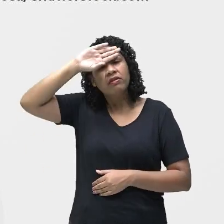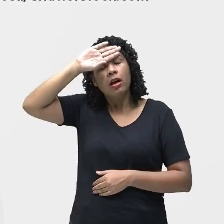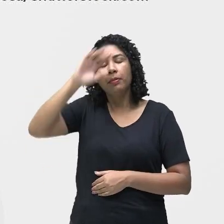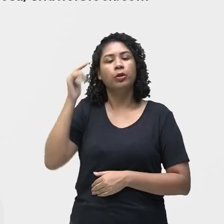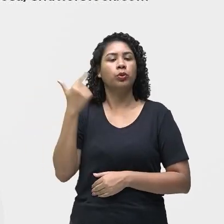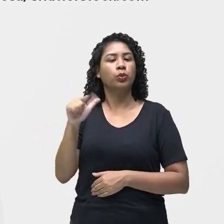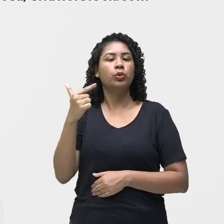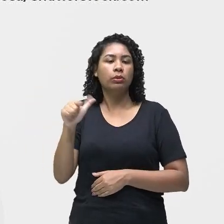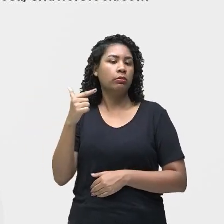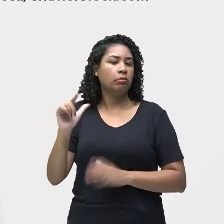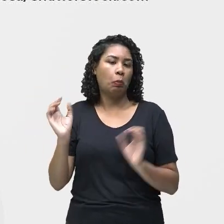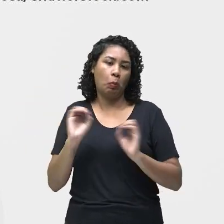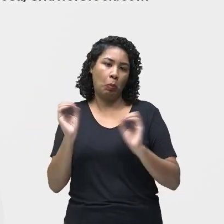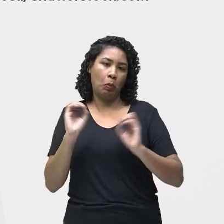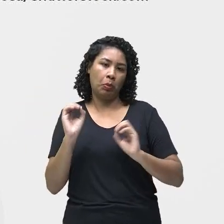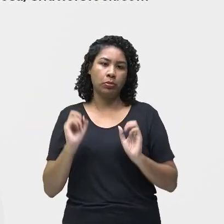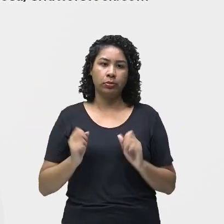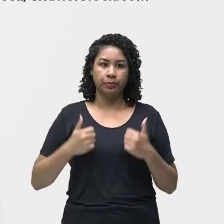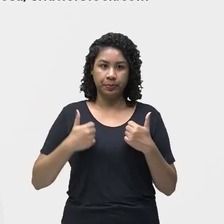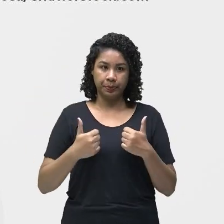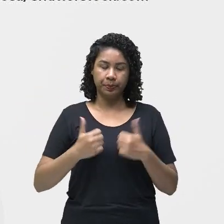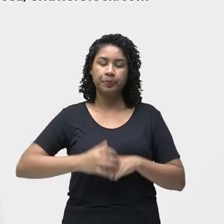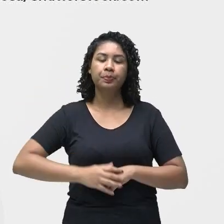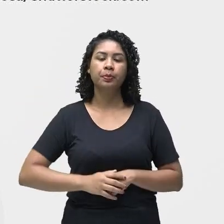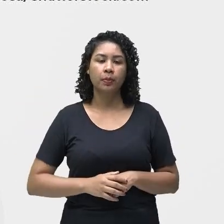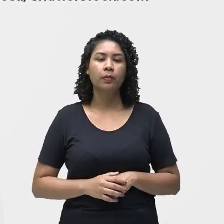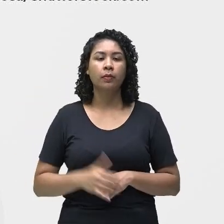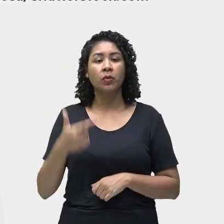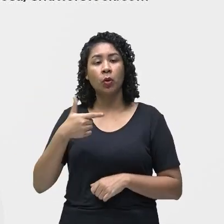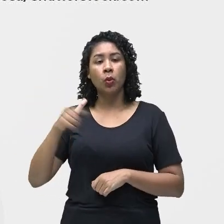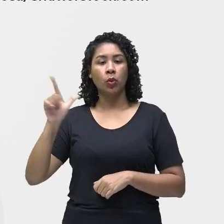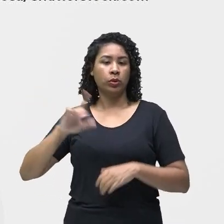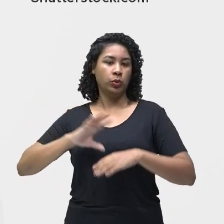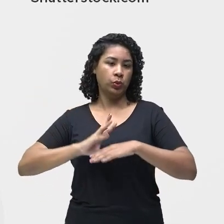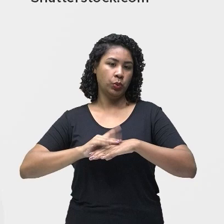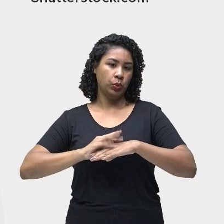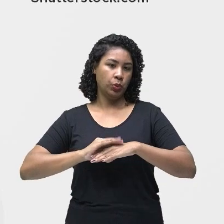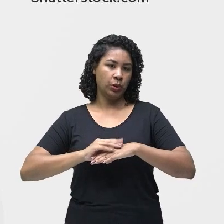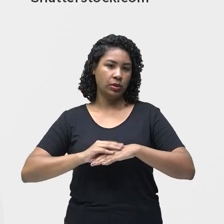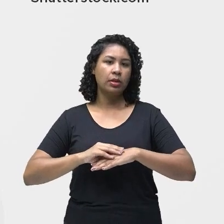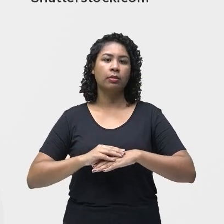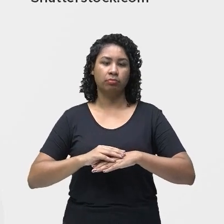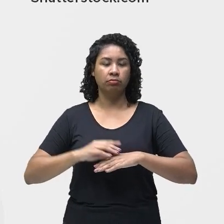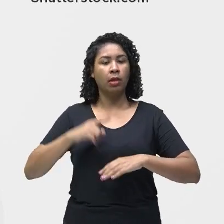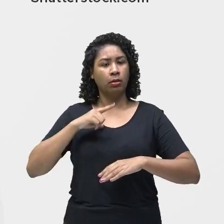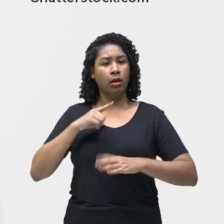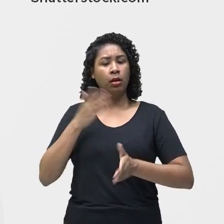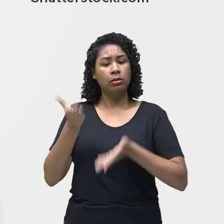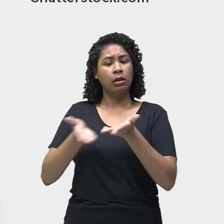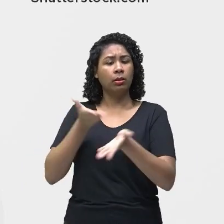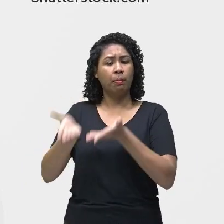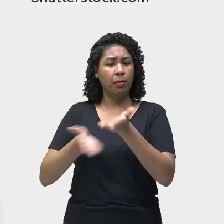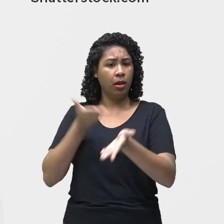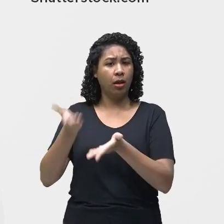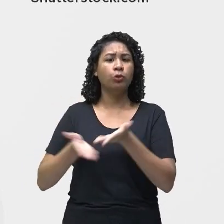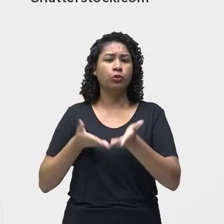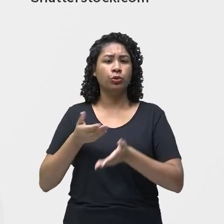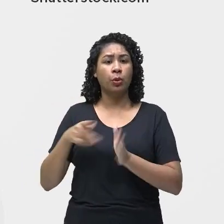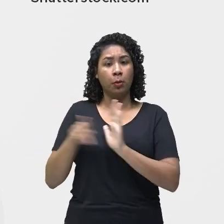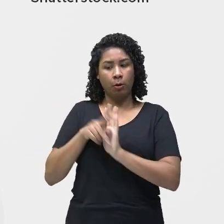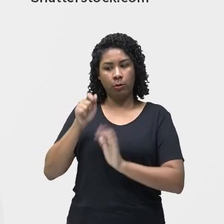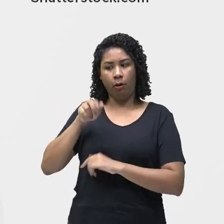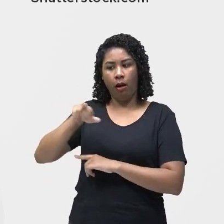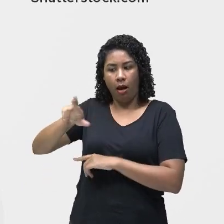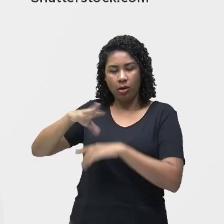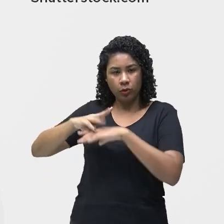tem febre. A gripe tem febre. Doenças veiculadas pelo ar também possuem alguns tratamentos. E aí, eu trouxe essa